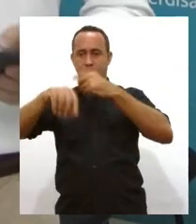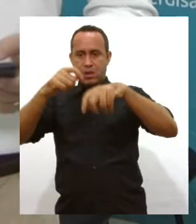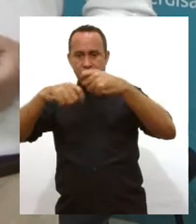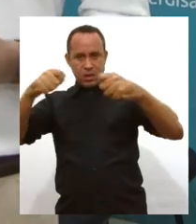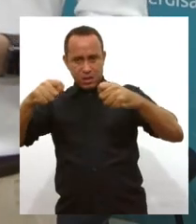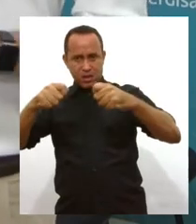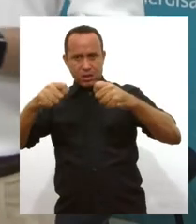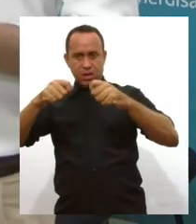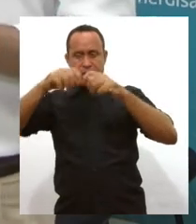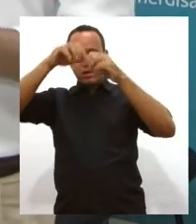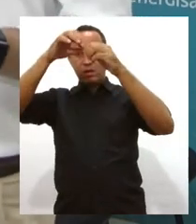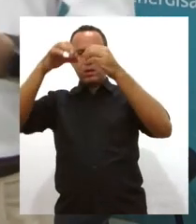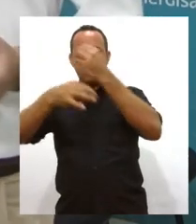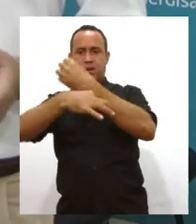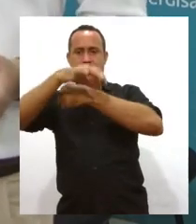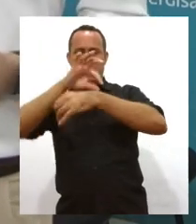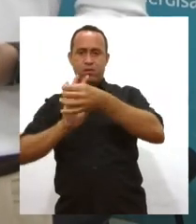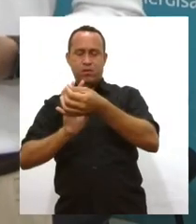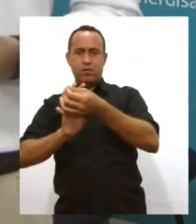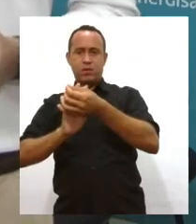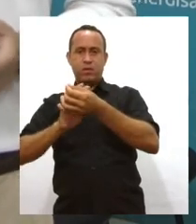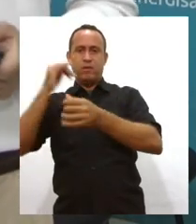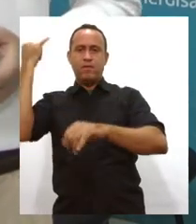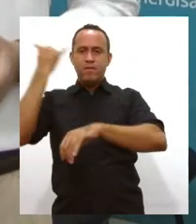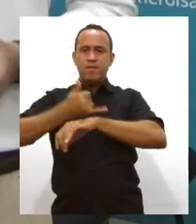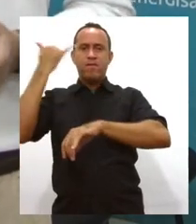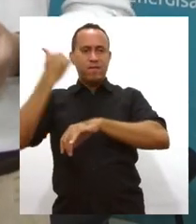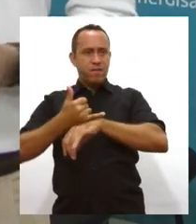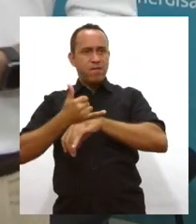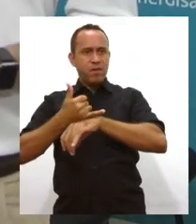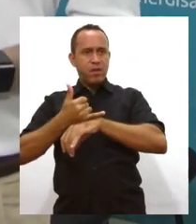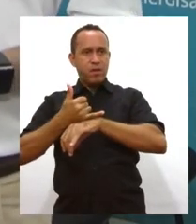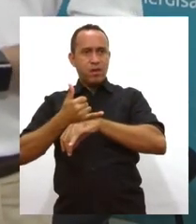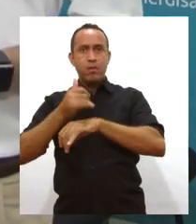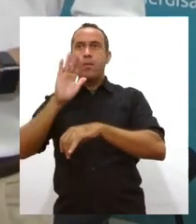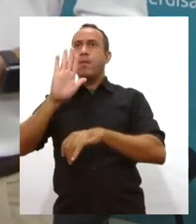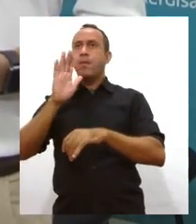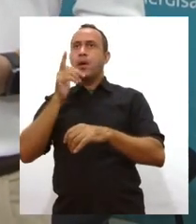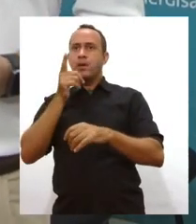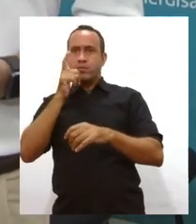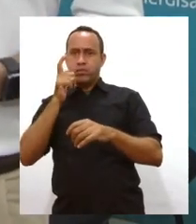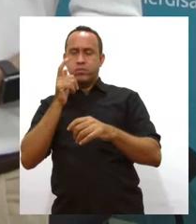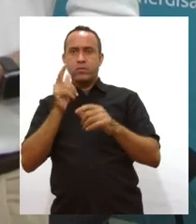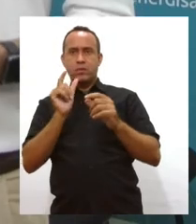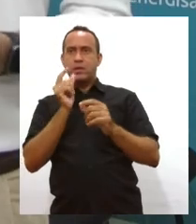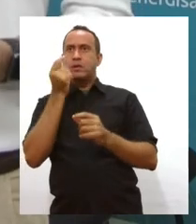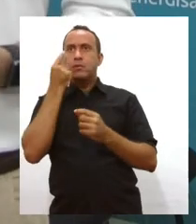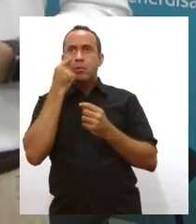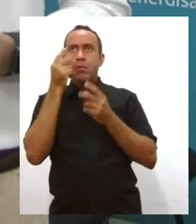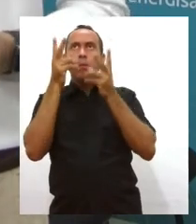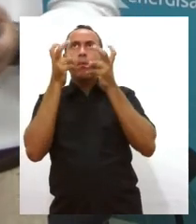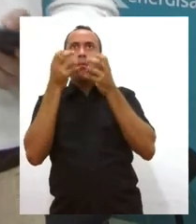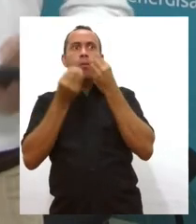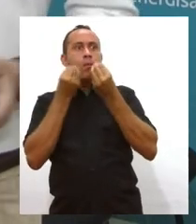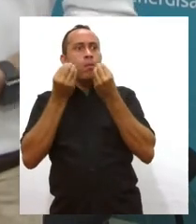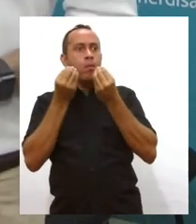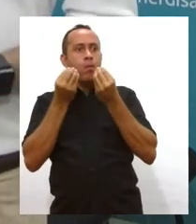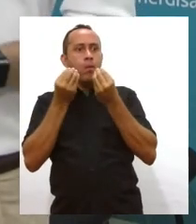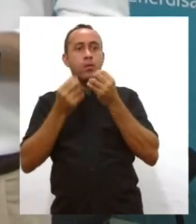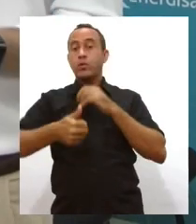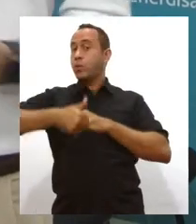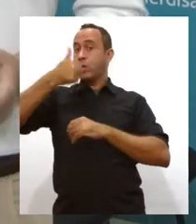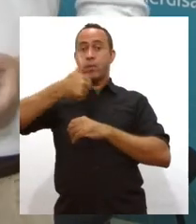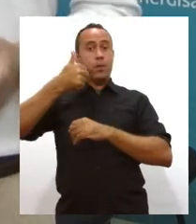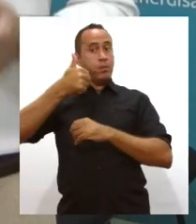correntes, pedaços de ferro, enfim, mas tiro tem chamado muito a nossa atenção. Inclusive, não é a primeira